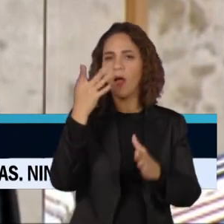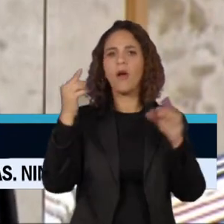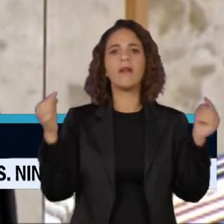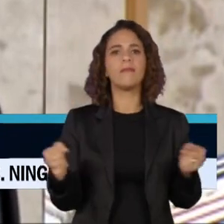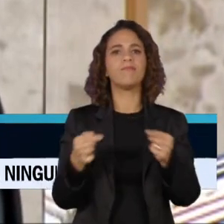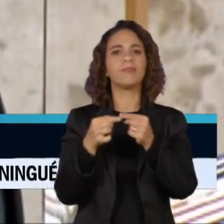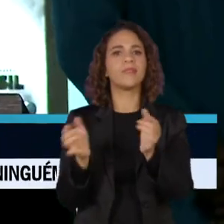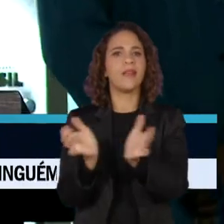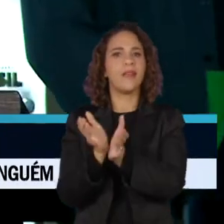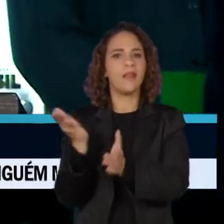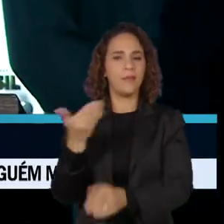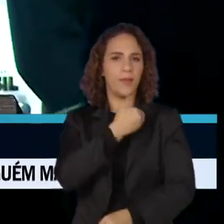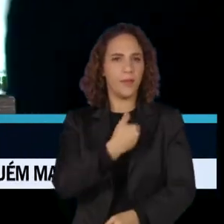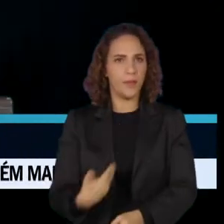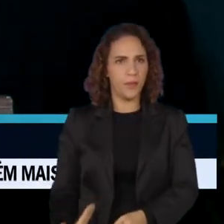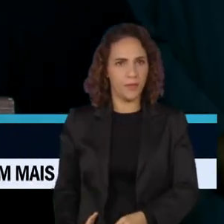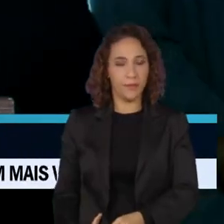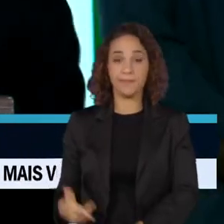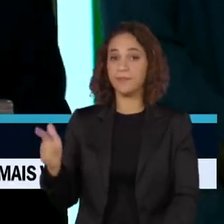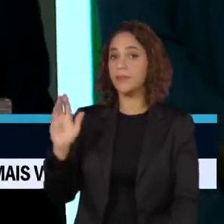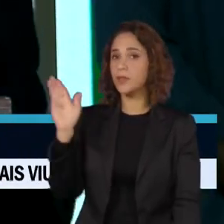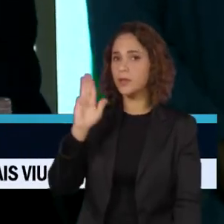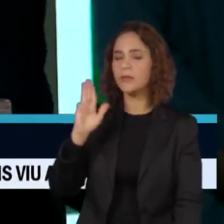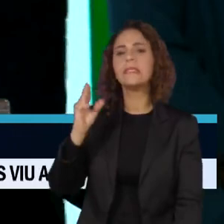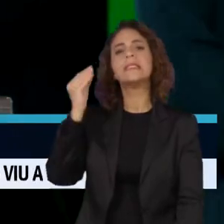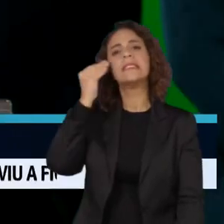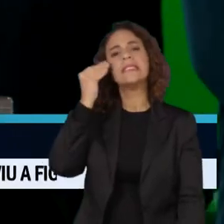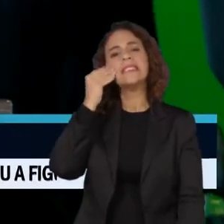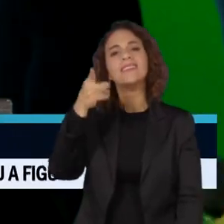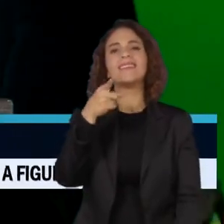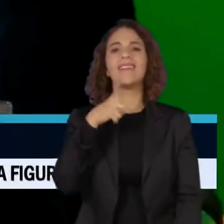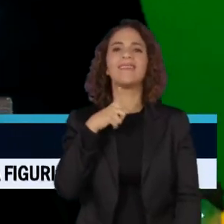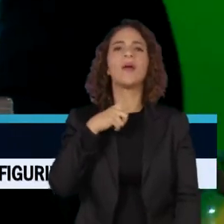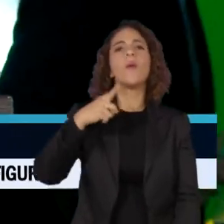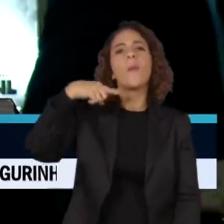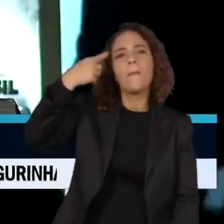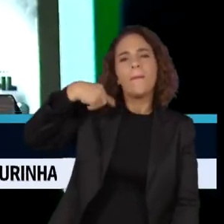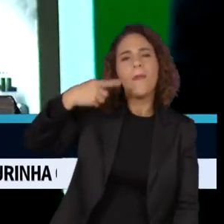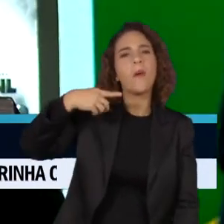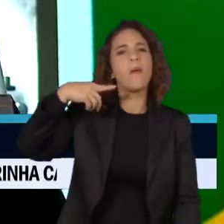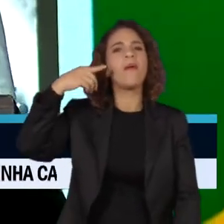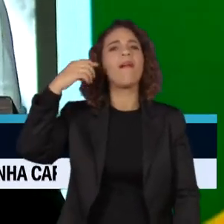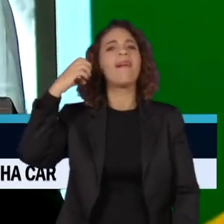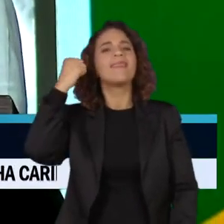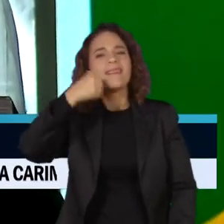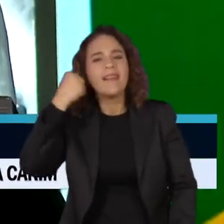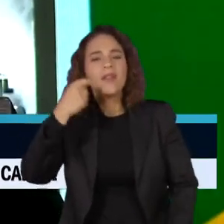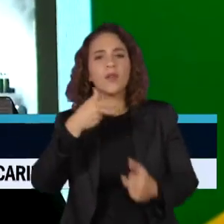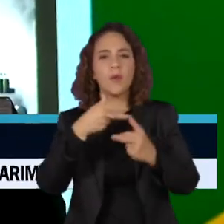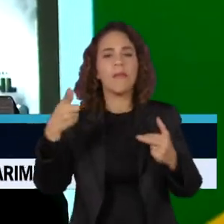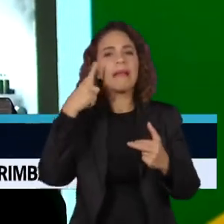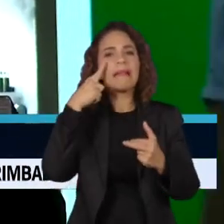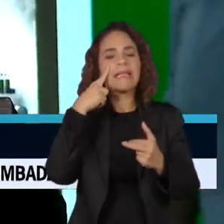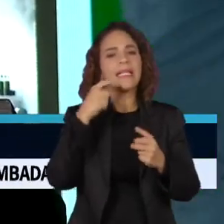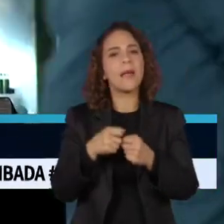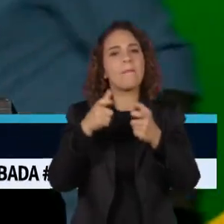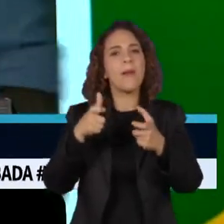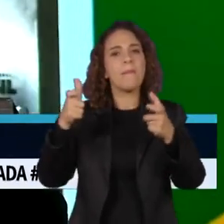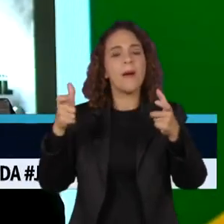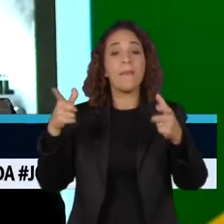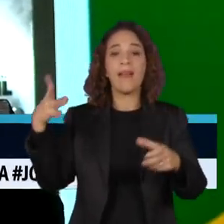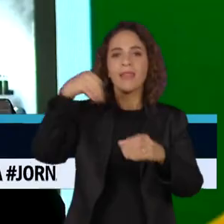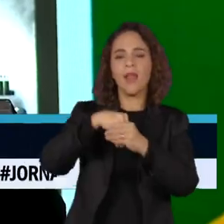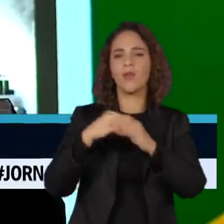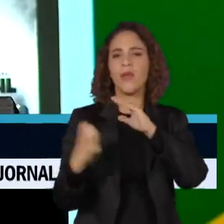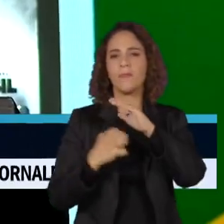ao da equipe do governo. Lula tenta ampliar a influência política no Congresso para garantir a aprovação de projetos de interesse do governo.